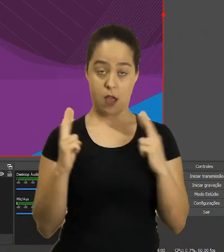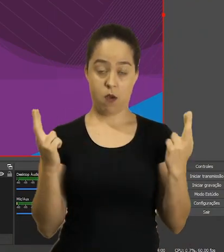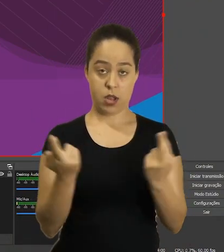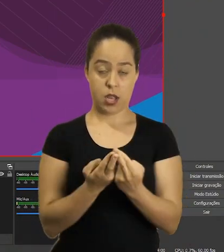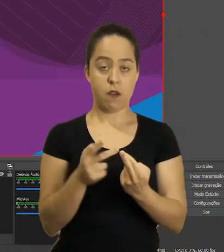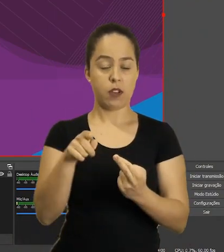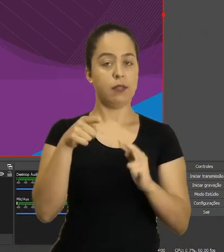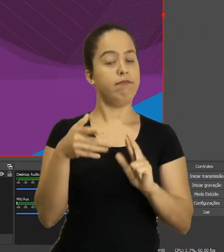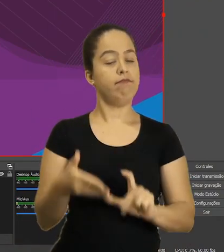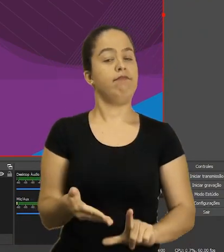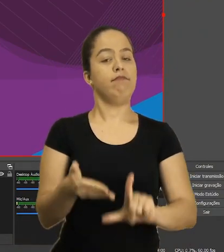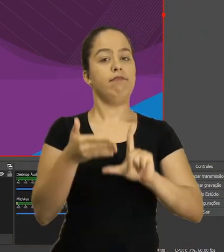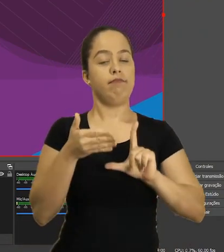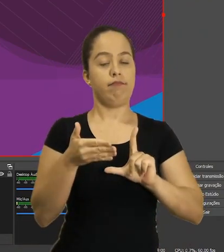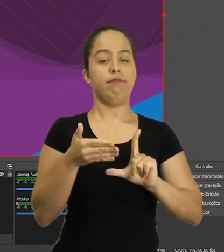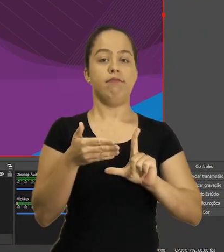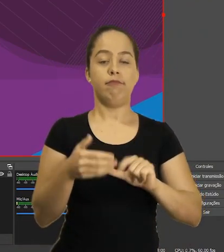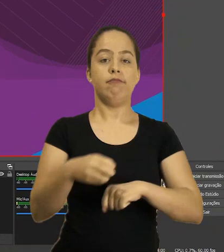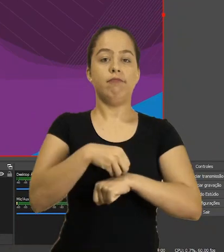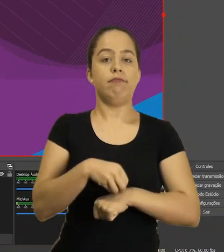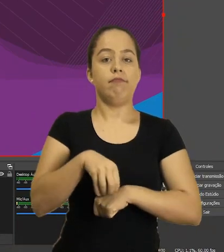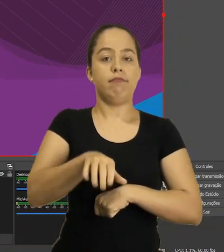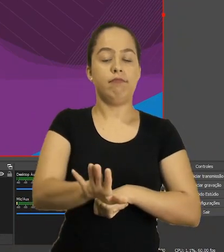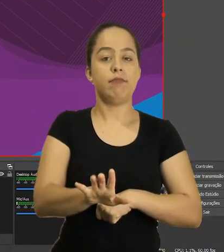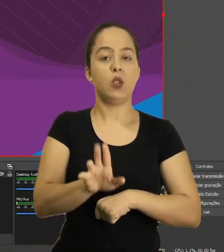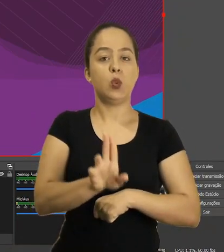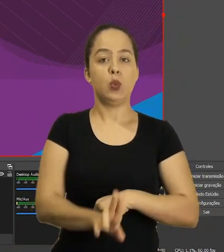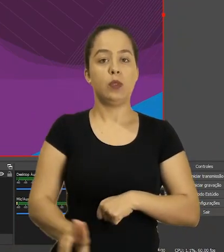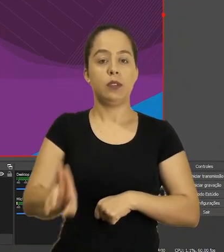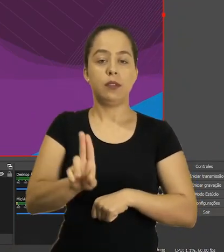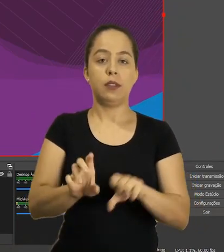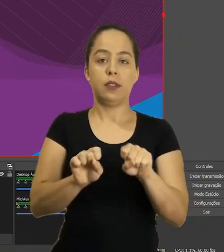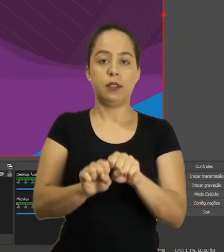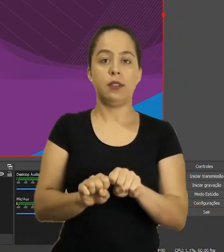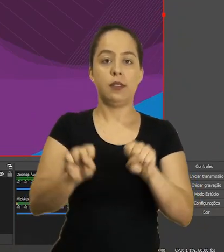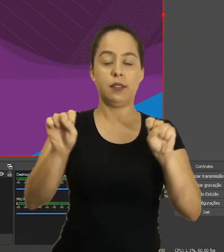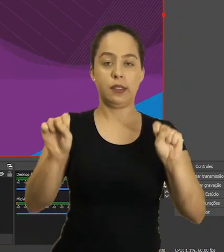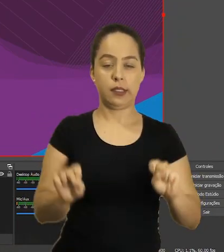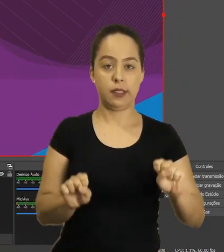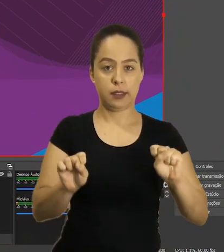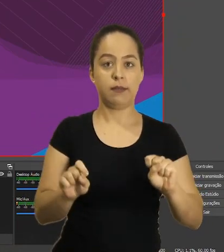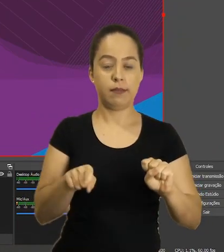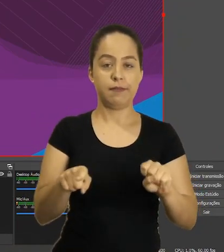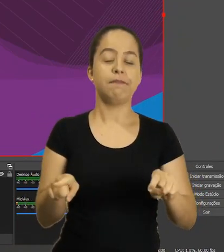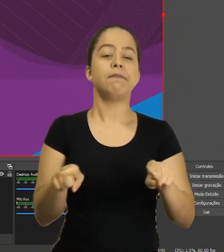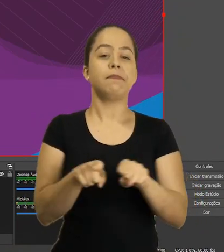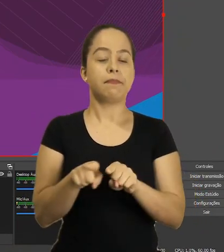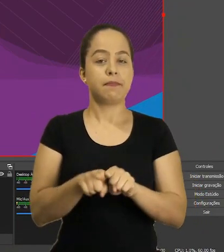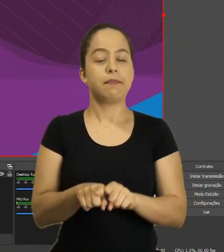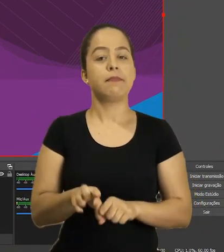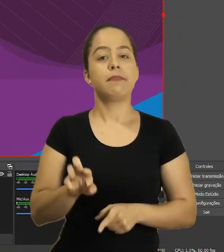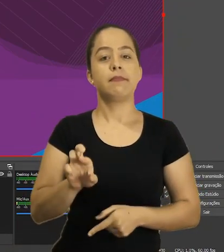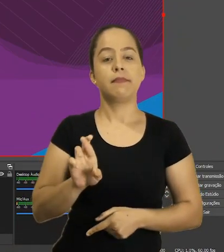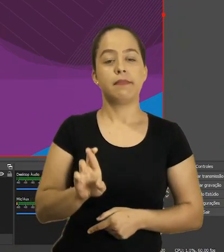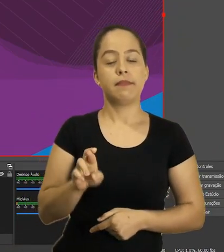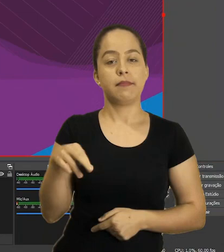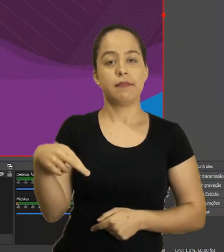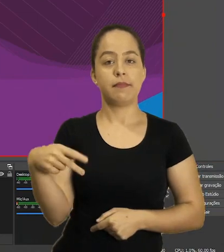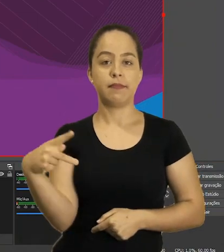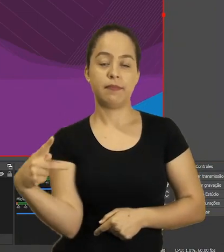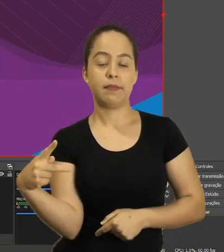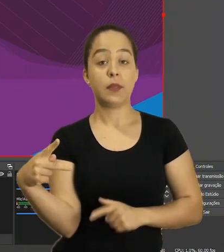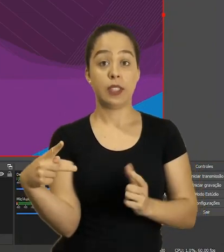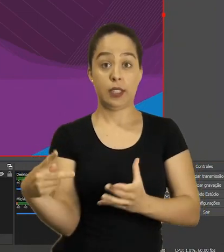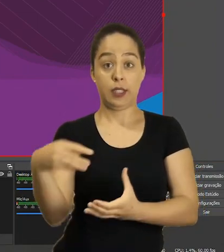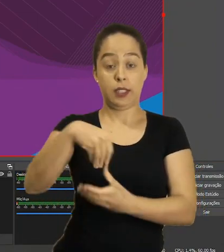transmitir uma reunião no MCOMP, no sistema de webconferência da RNP. Mais um